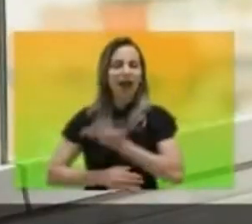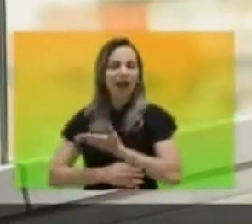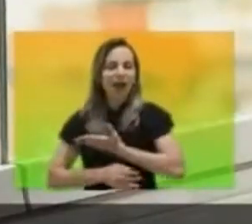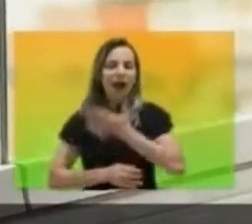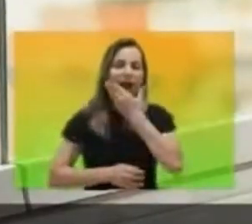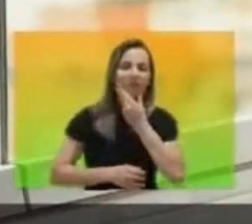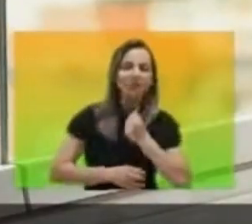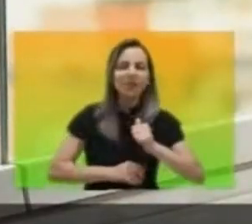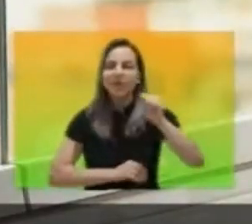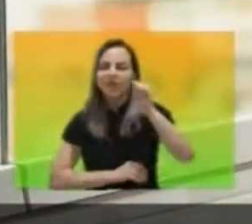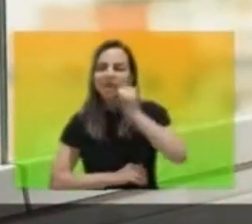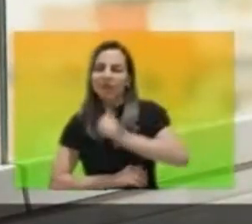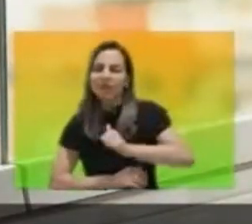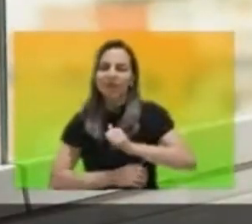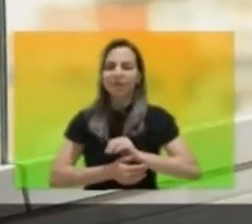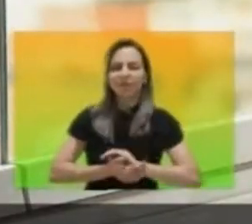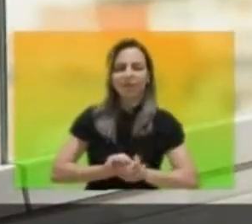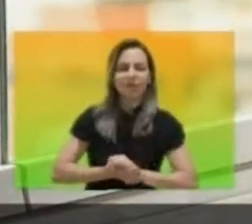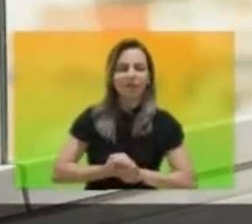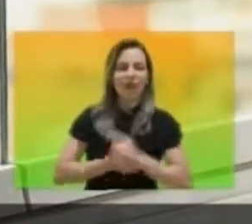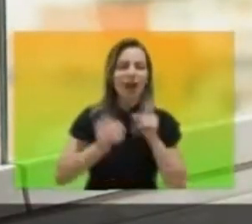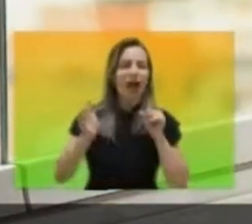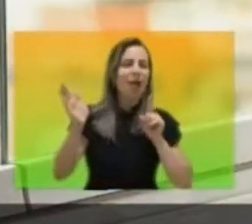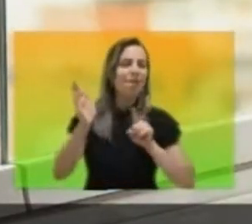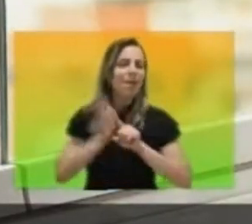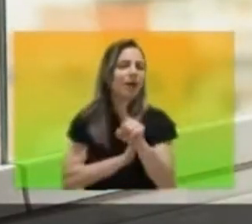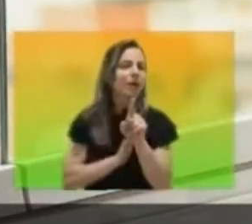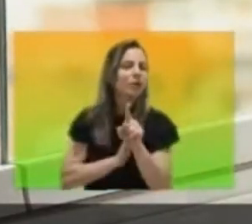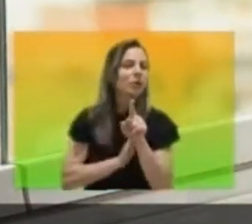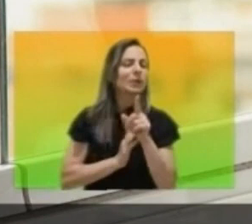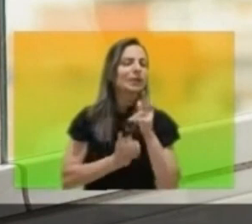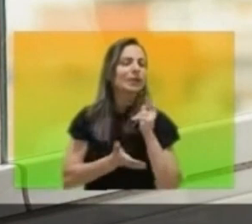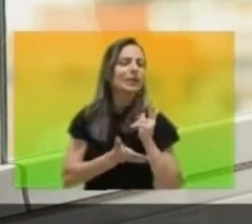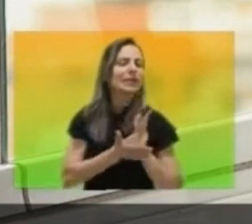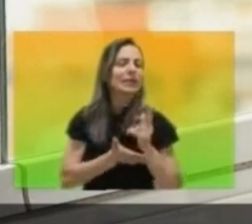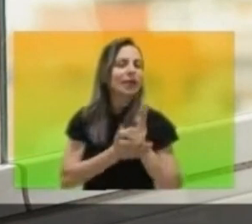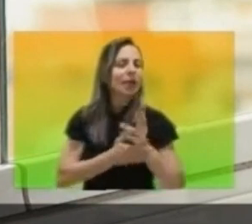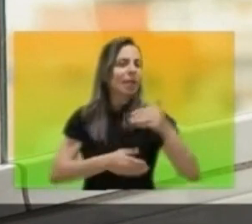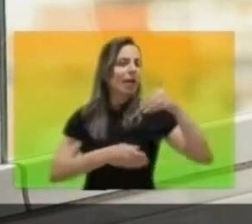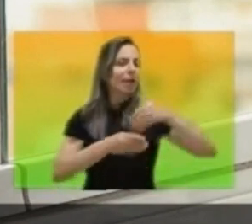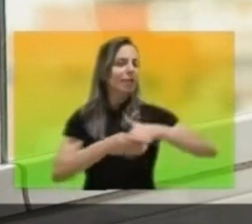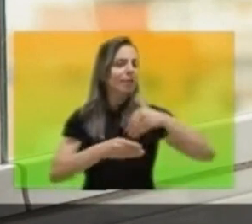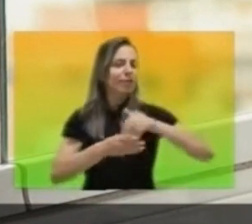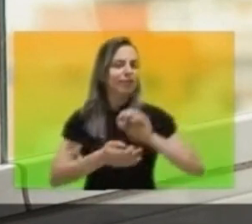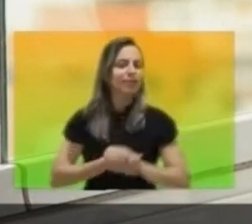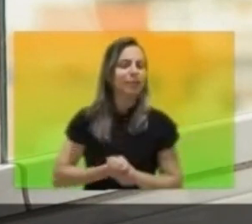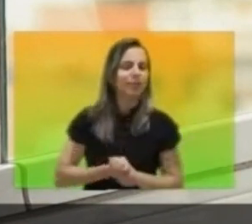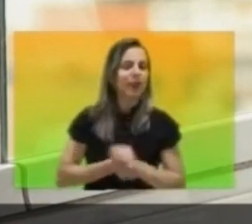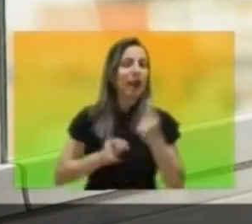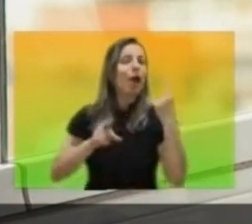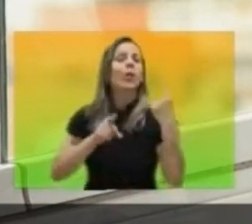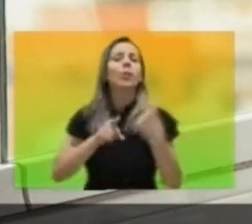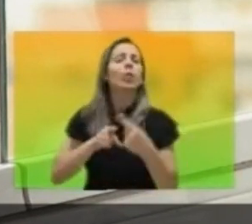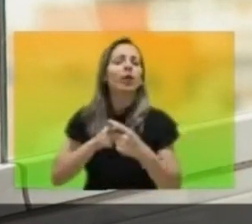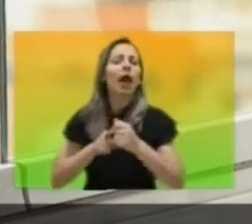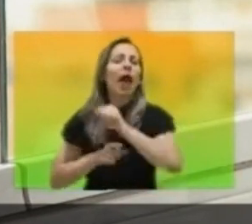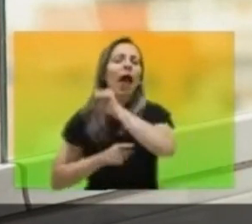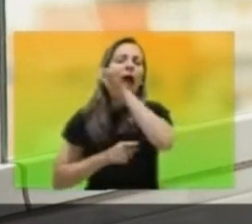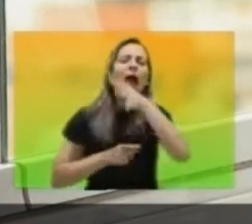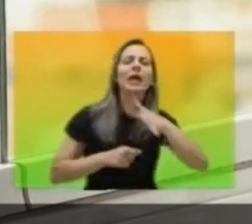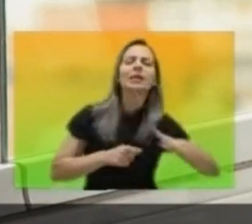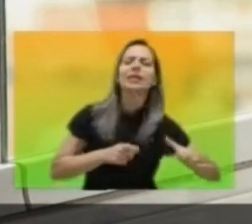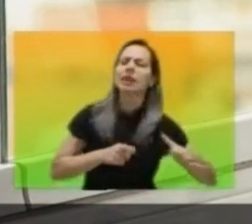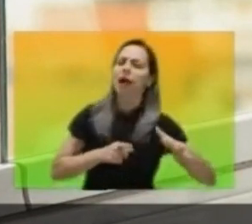Olá, meus amigos, minhas amigas. A pergunta que não quer calar nessa eleição. Por que Santos,